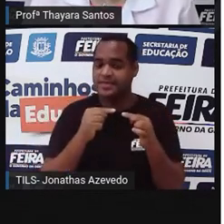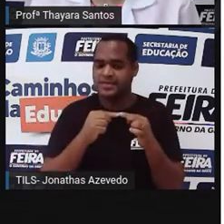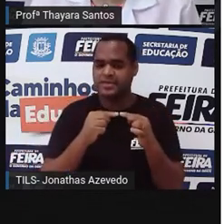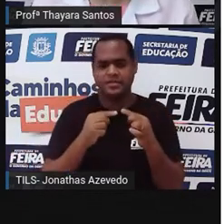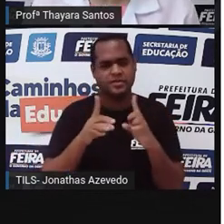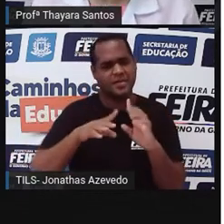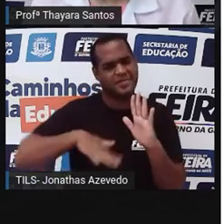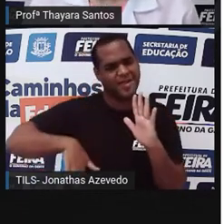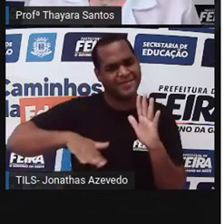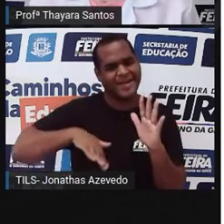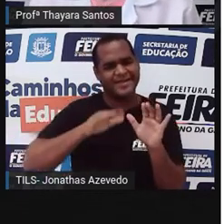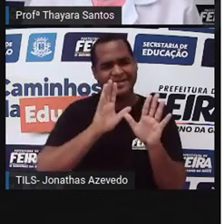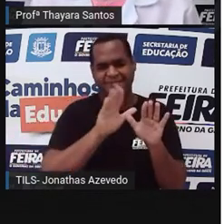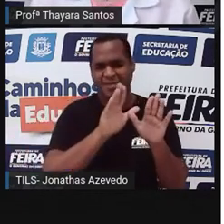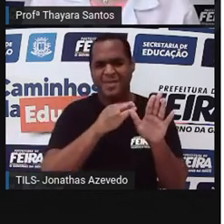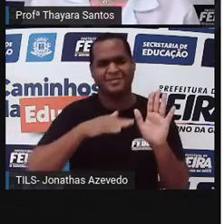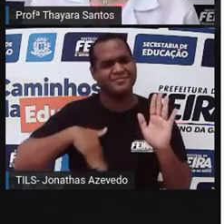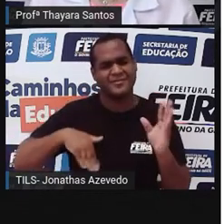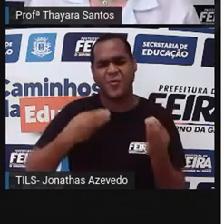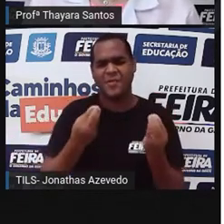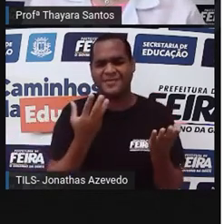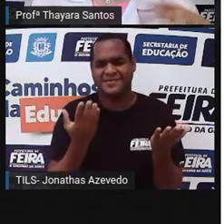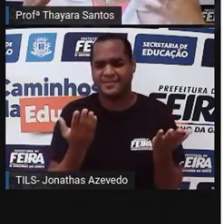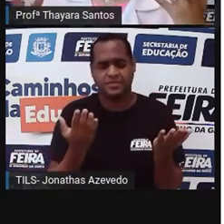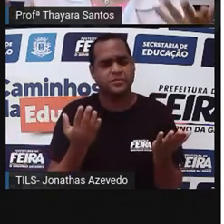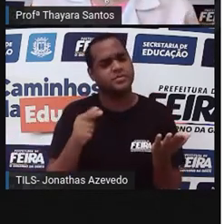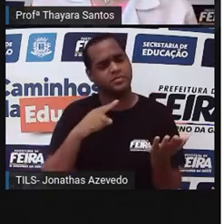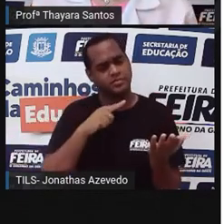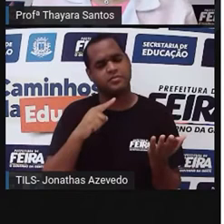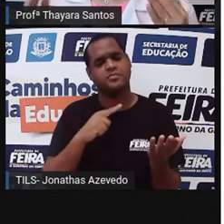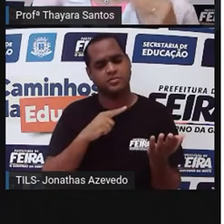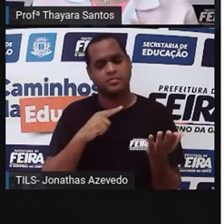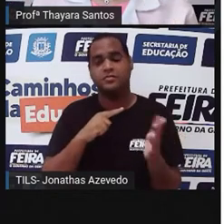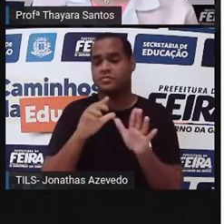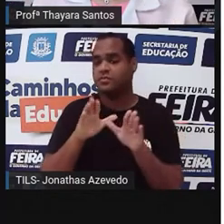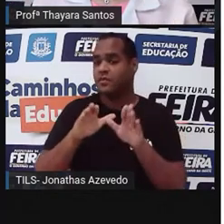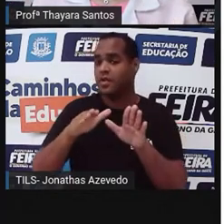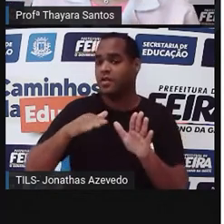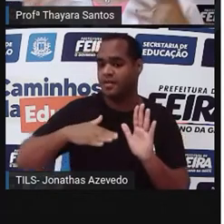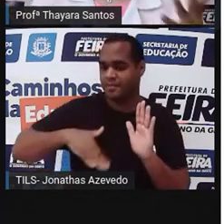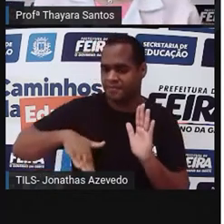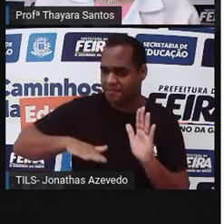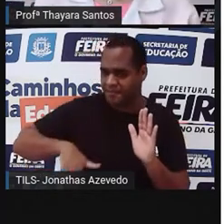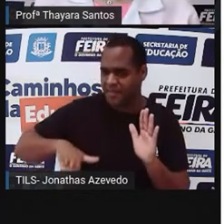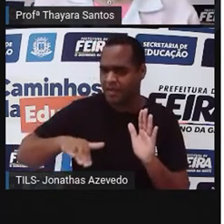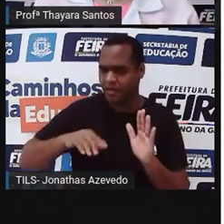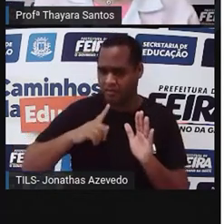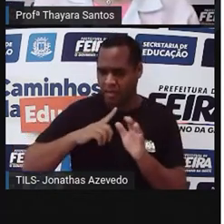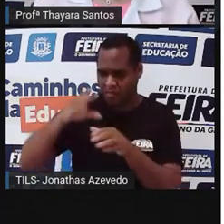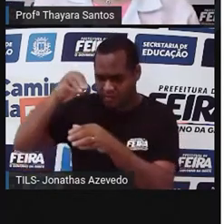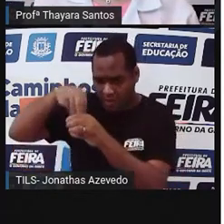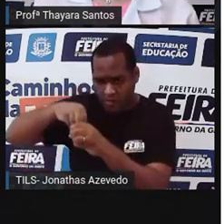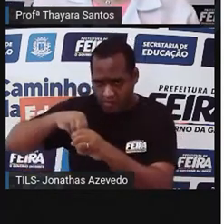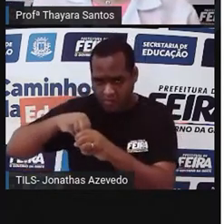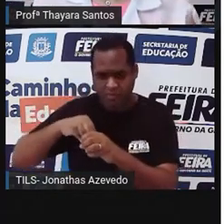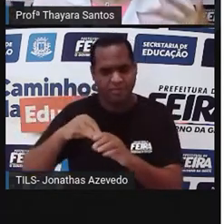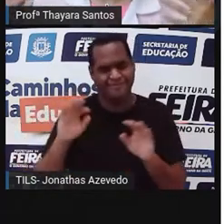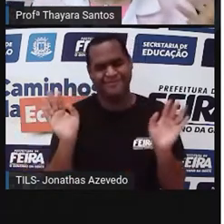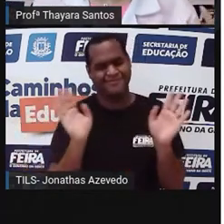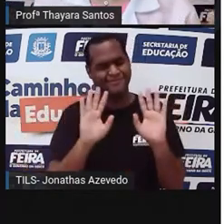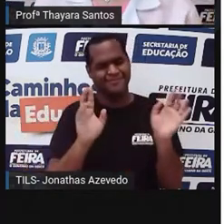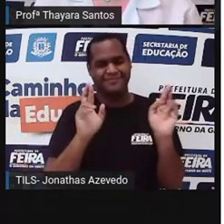uma ave marinha? Tem sim. A gente chama de aves marinhas, não é porque elas ficam lá dentro do mar o tempo todo.